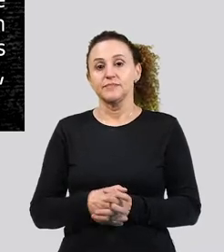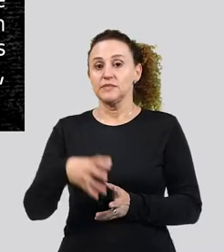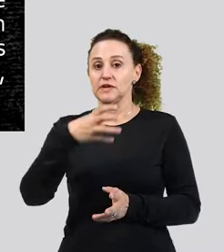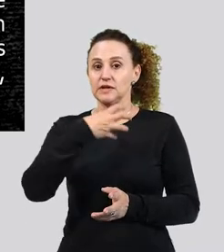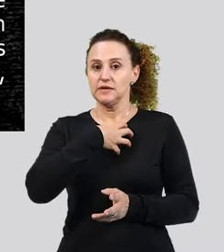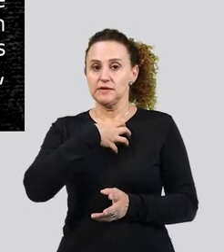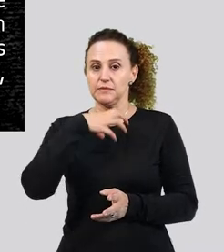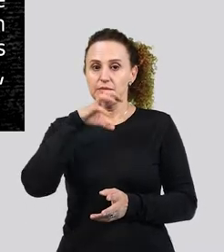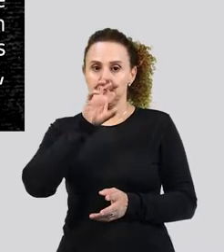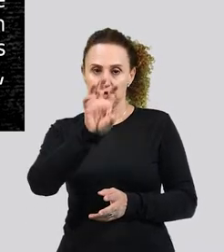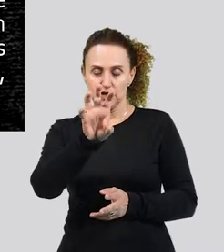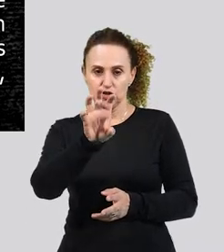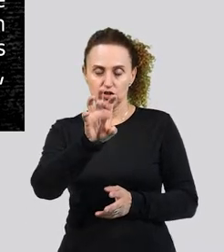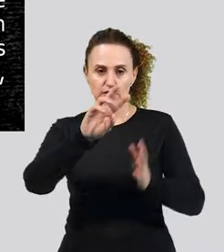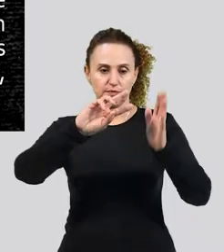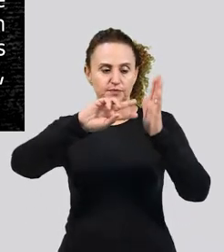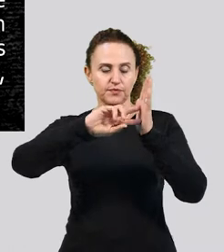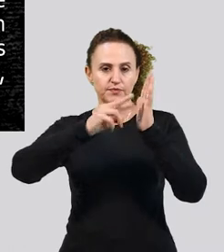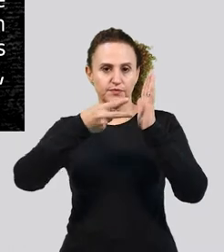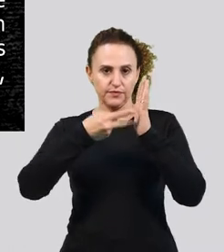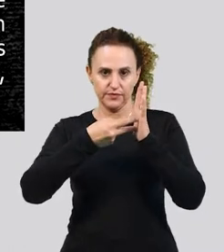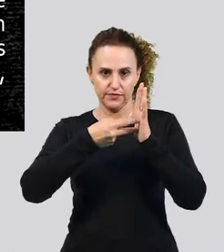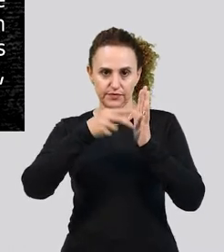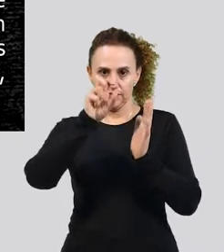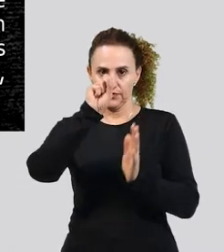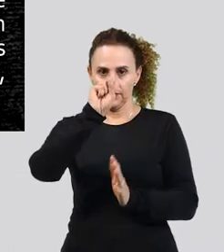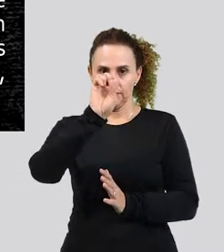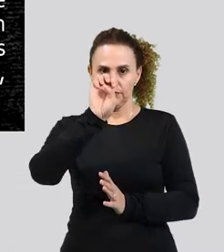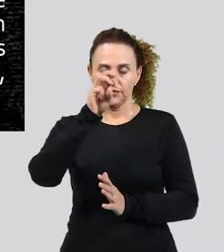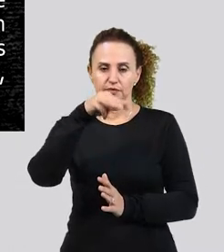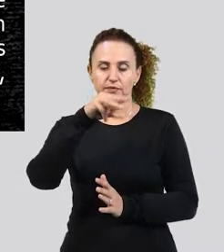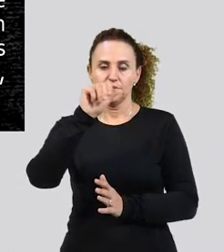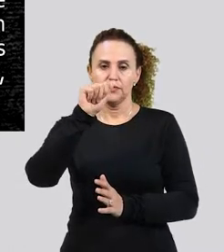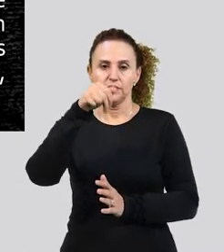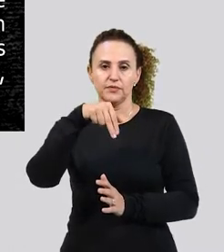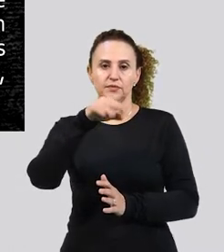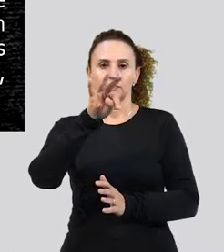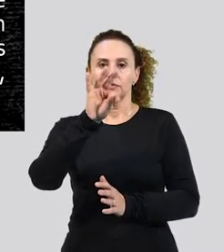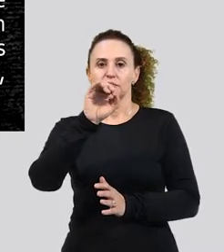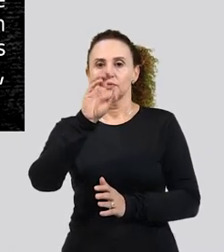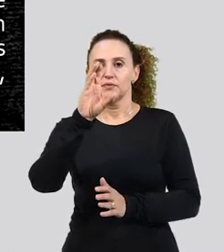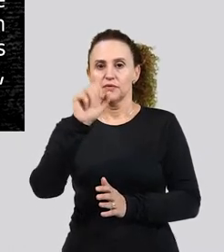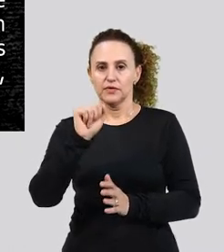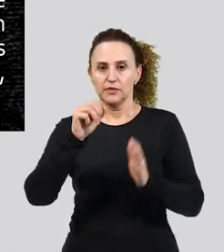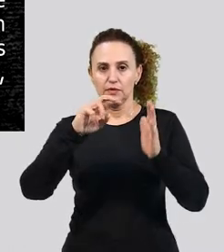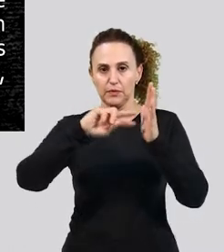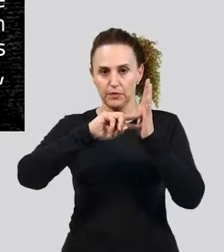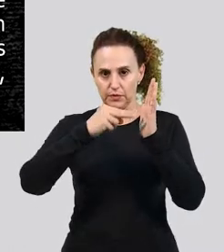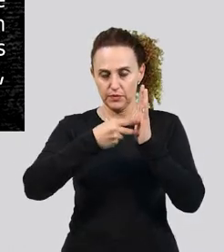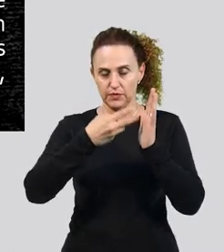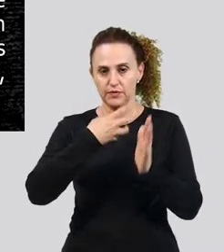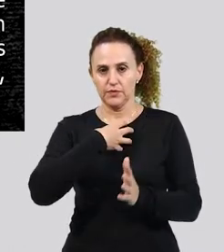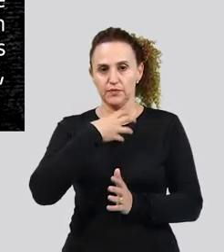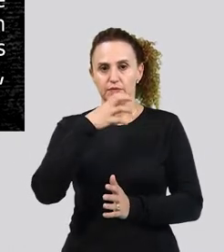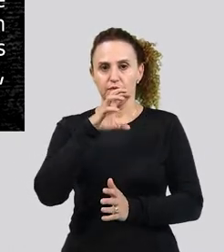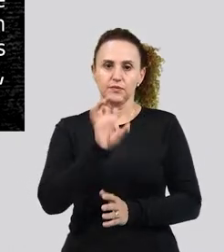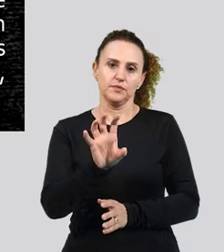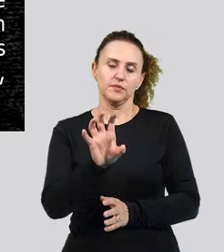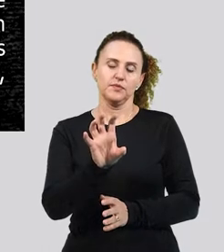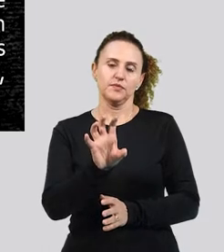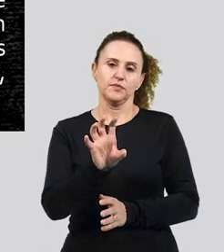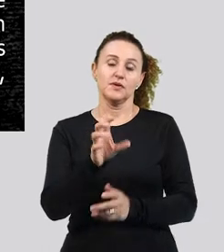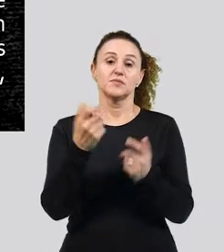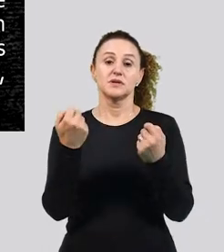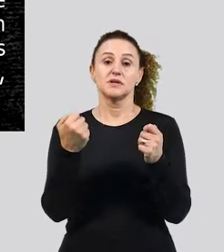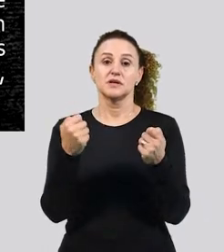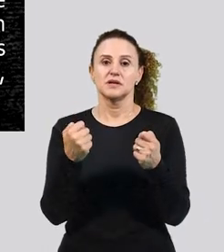significado. E o significado, ele não existe do nada, ele tem que estar numa forma. Tá?